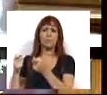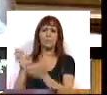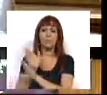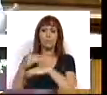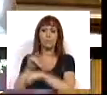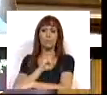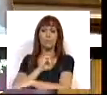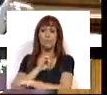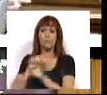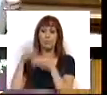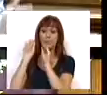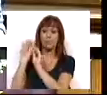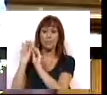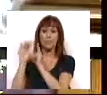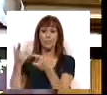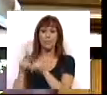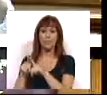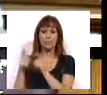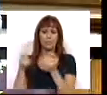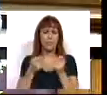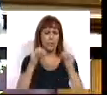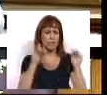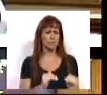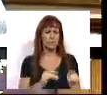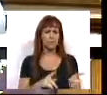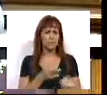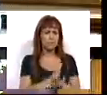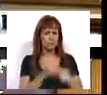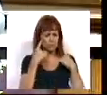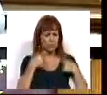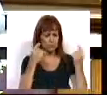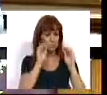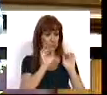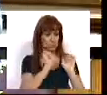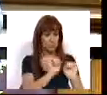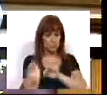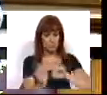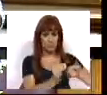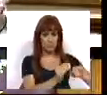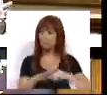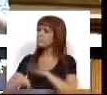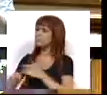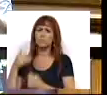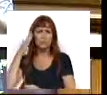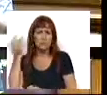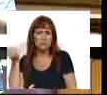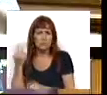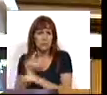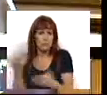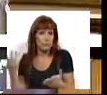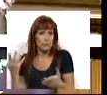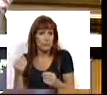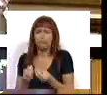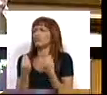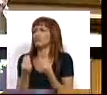setor privado de educação e desinvestindo no setor público da educação, a direita acha que é uma coisa